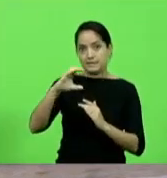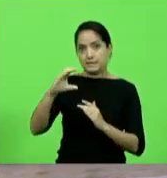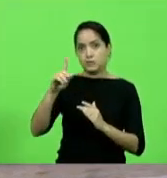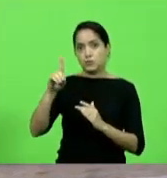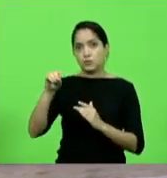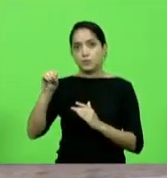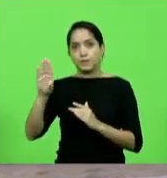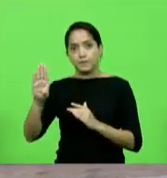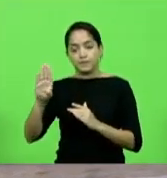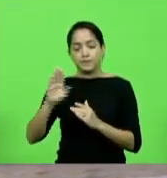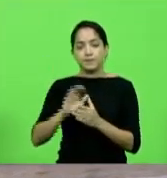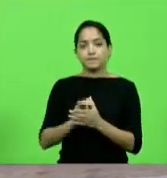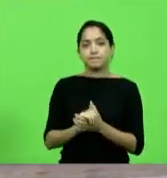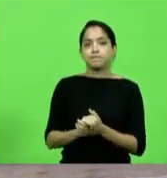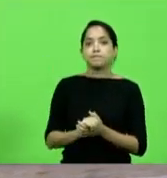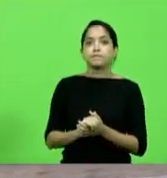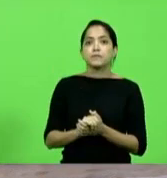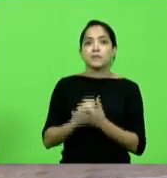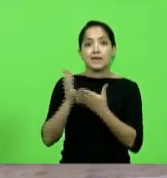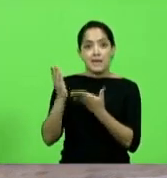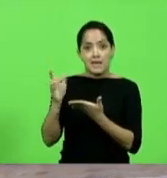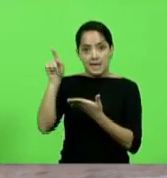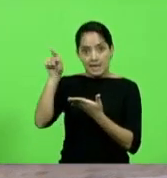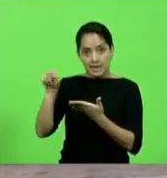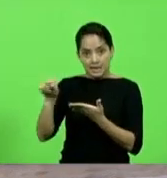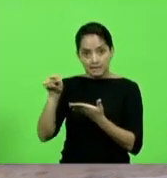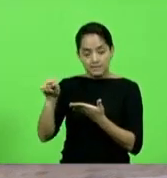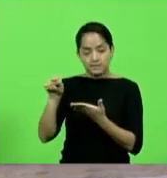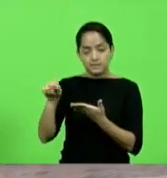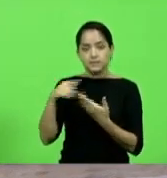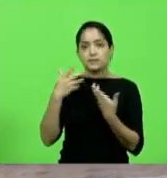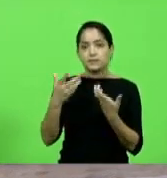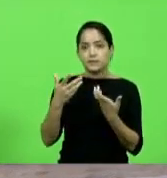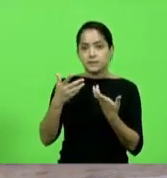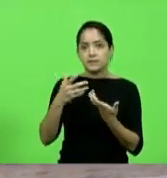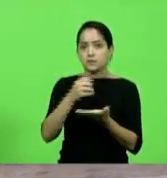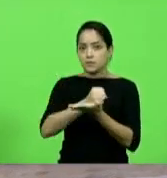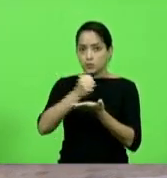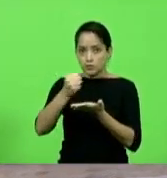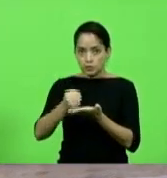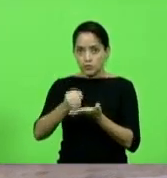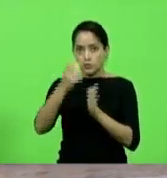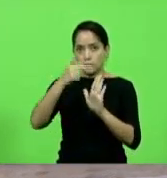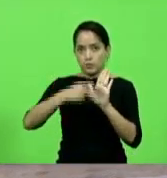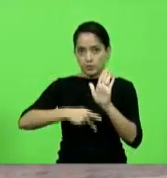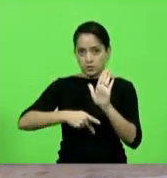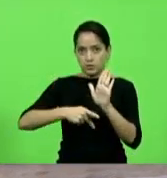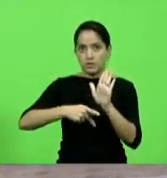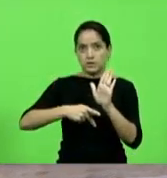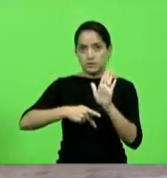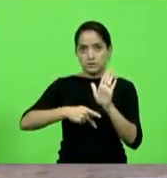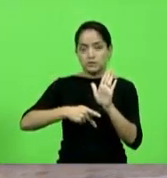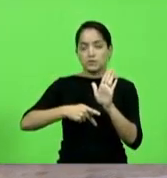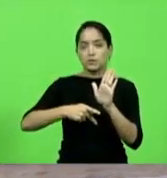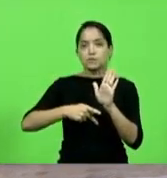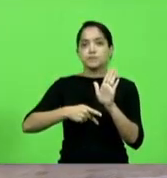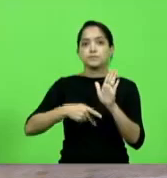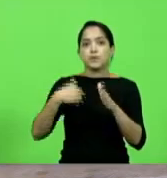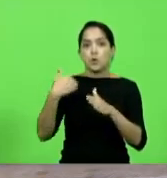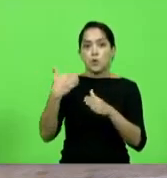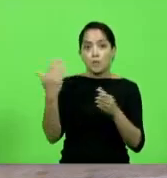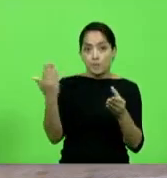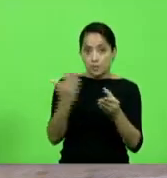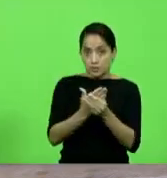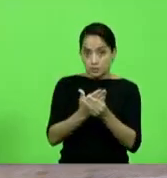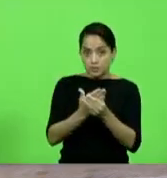e moral. Essa mesma que quis e protocolou aqui um projeto na Câmara, um processo na